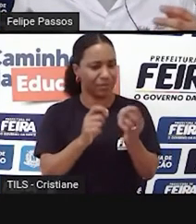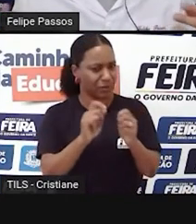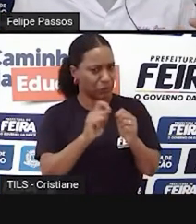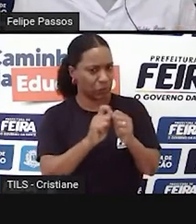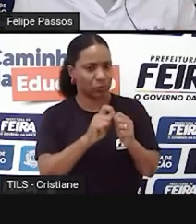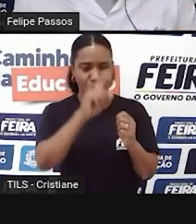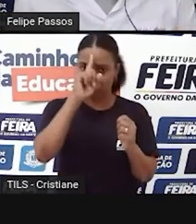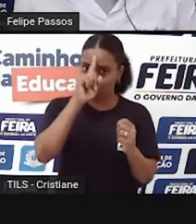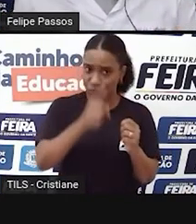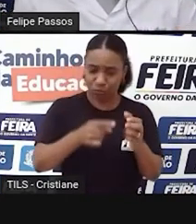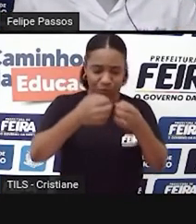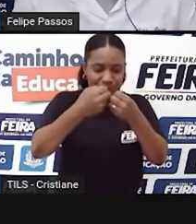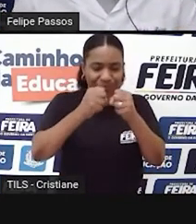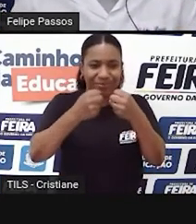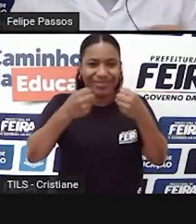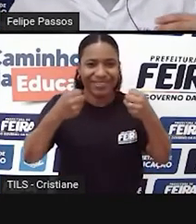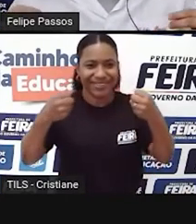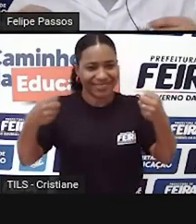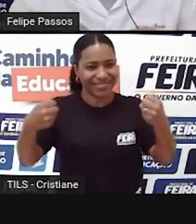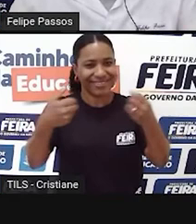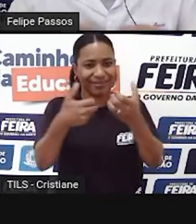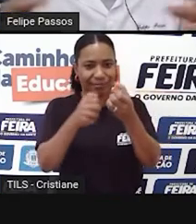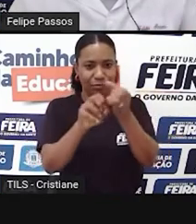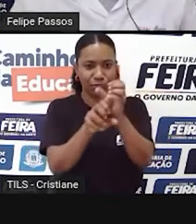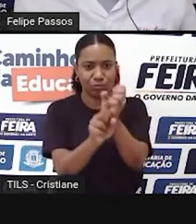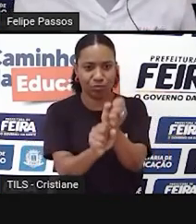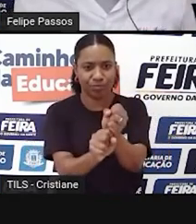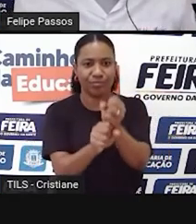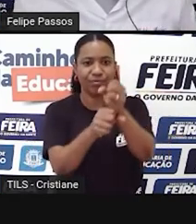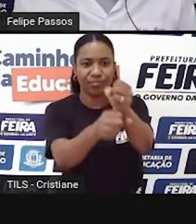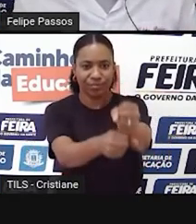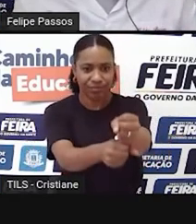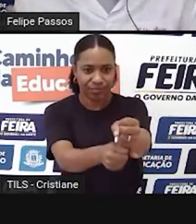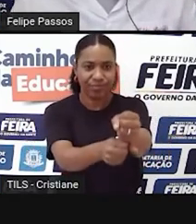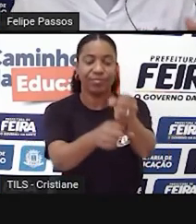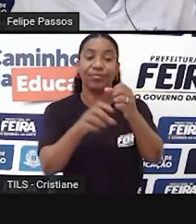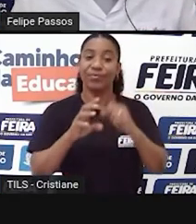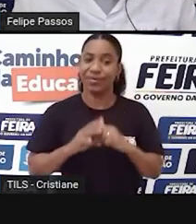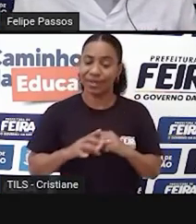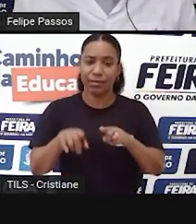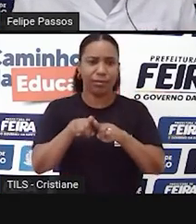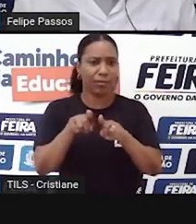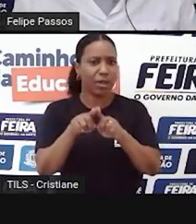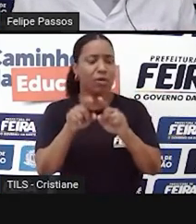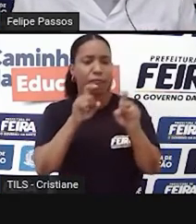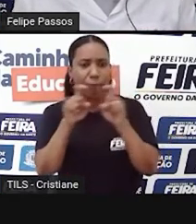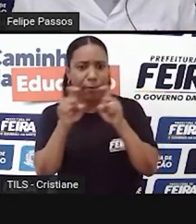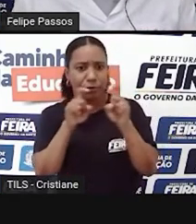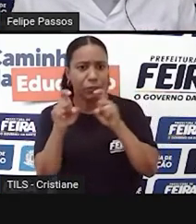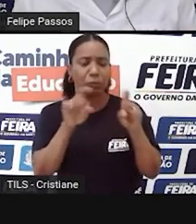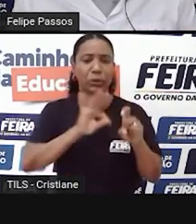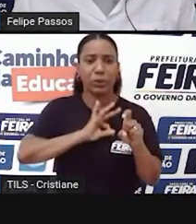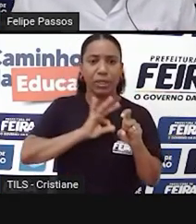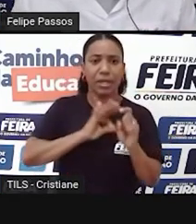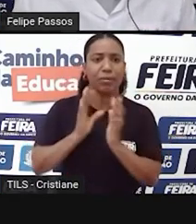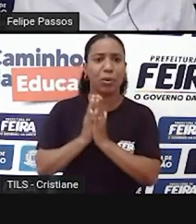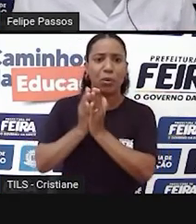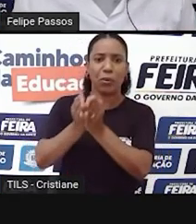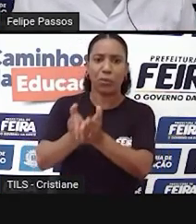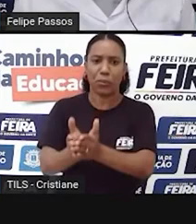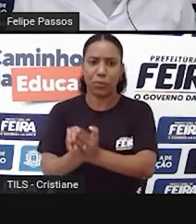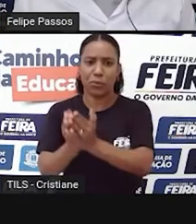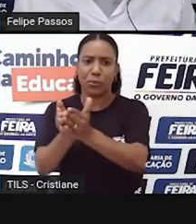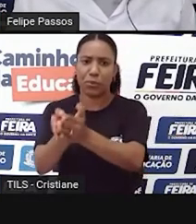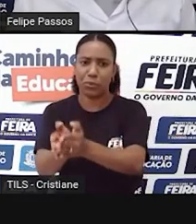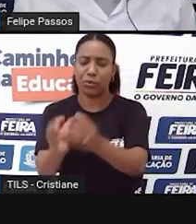as informações técnicas, descrição das nações que iam sendo conhecidas, né, durante o período das navegações. A gente tem,